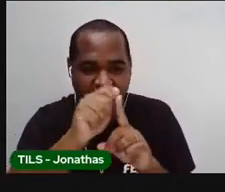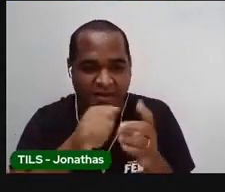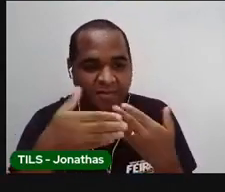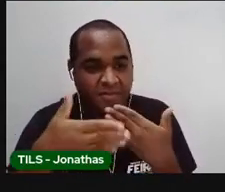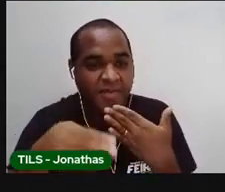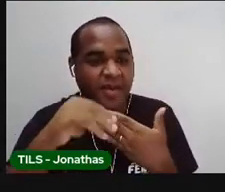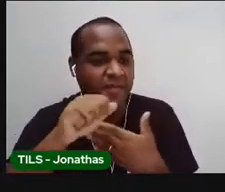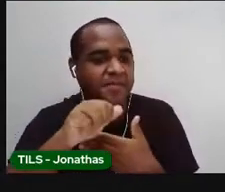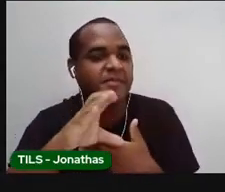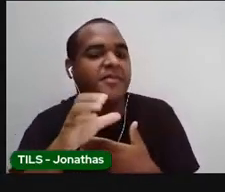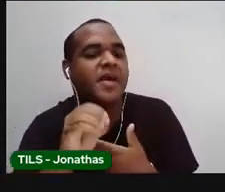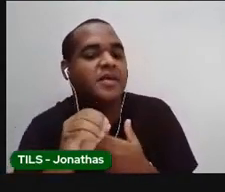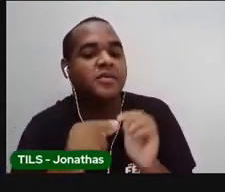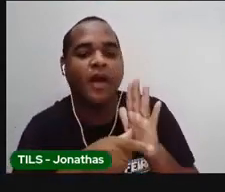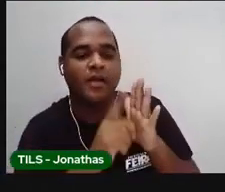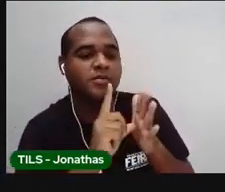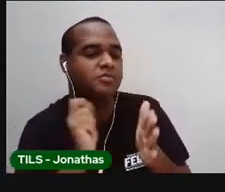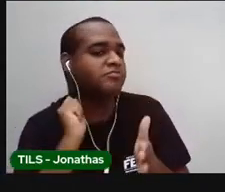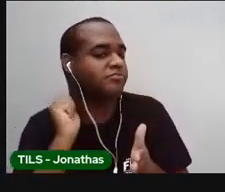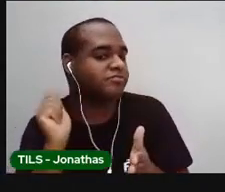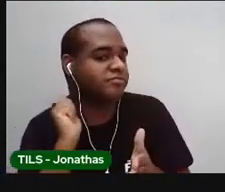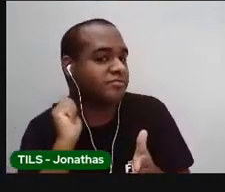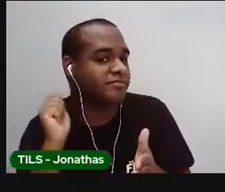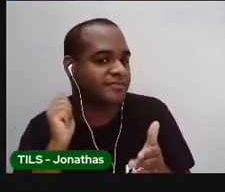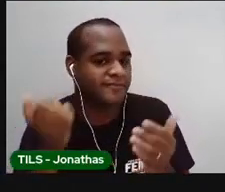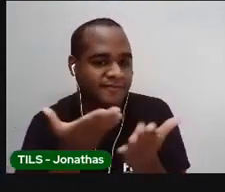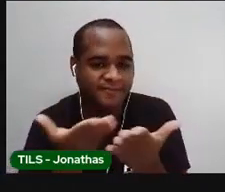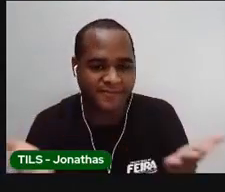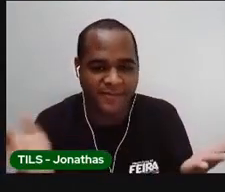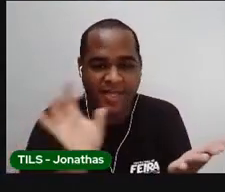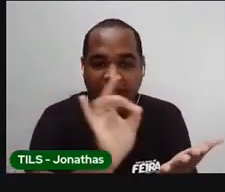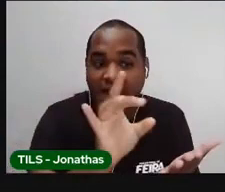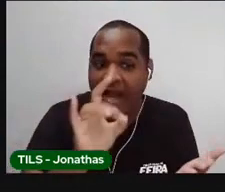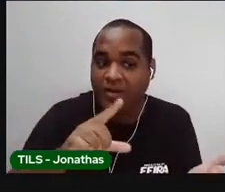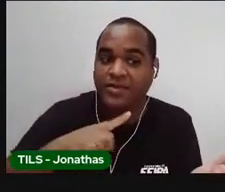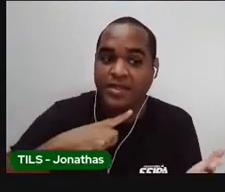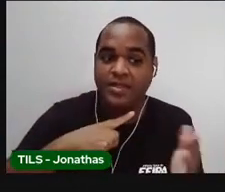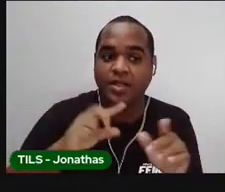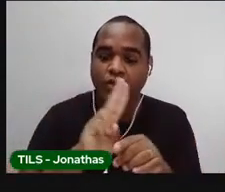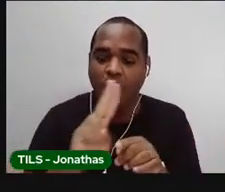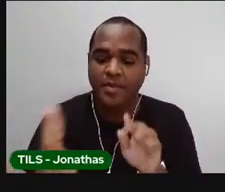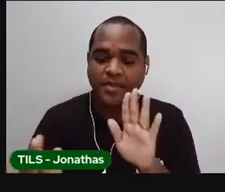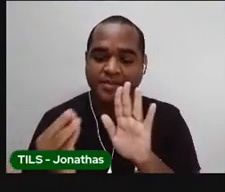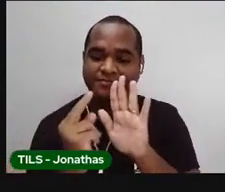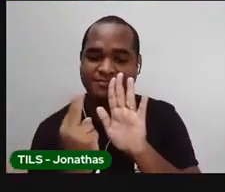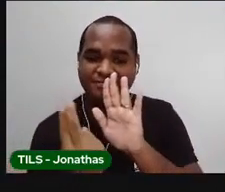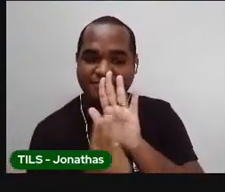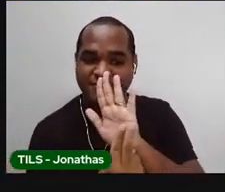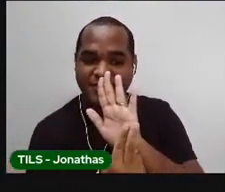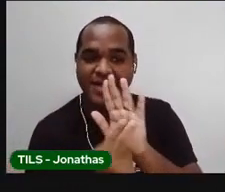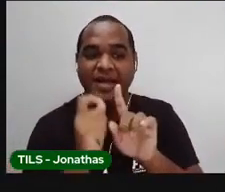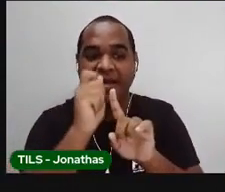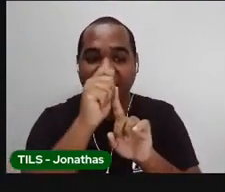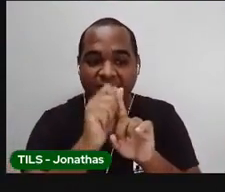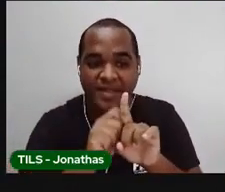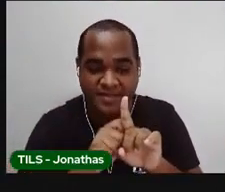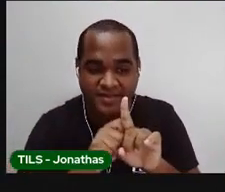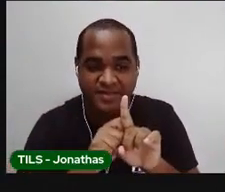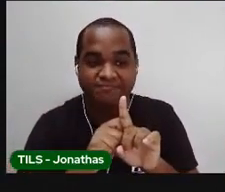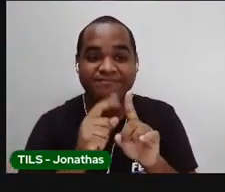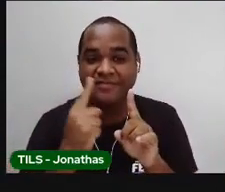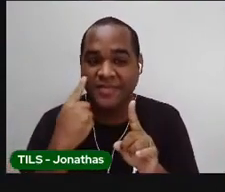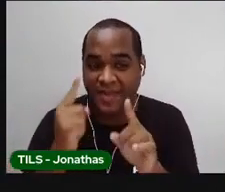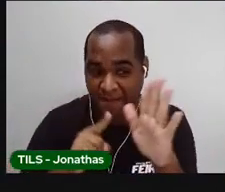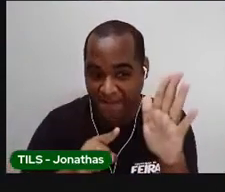de abril? Muito bem. Aí você tem o nome do mês. A perguntinha é sobre o mês de